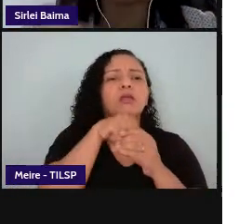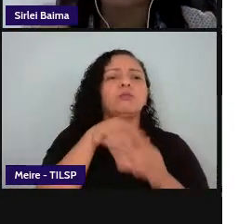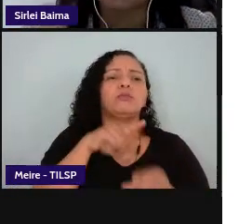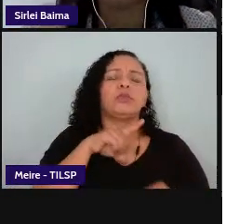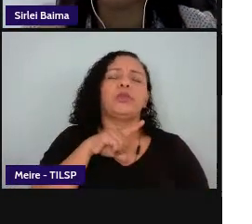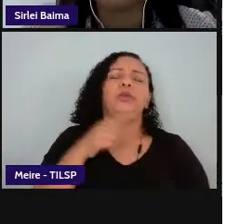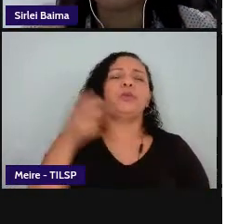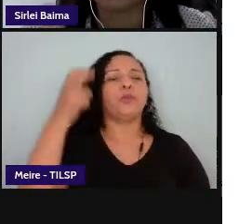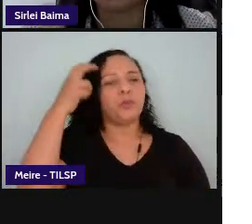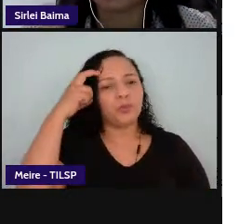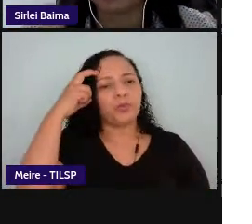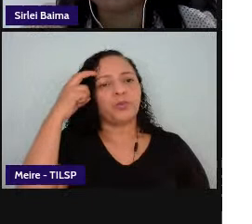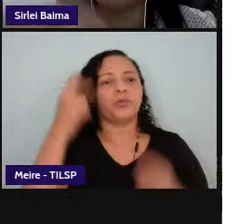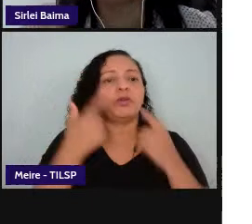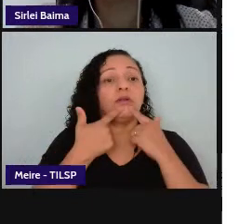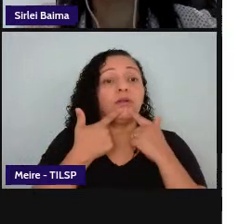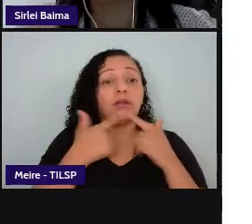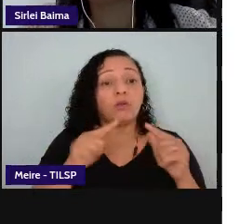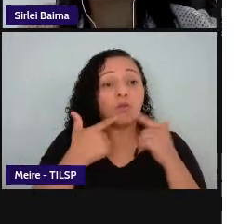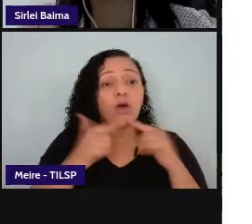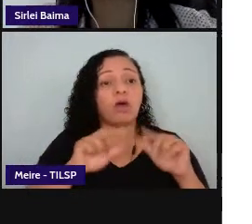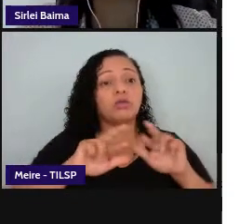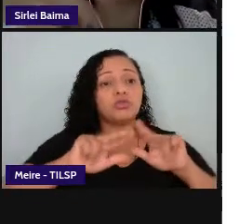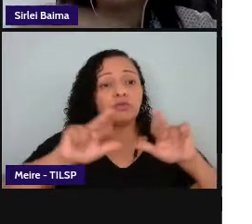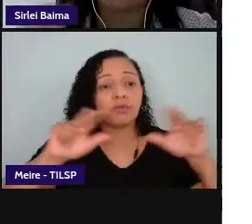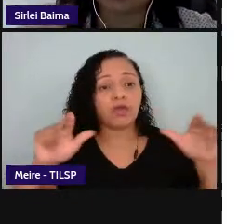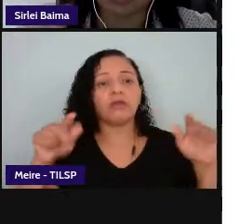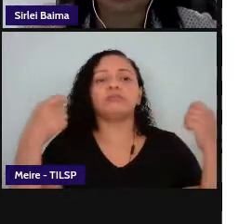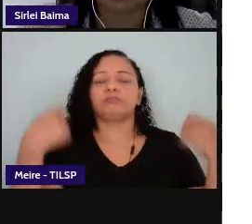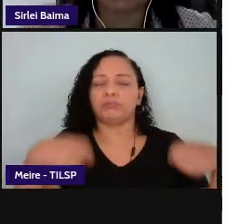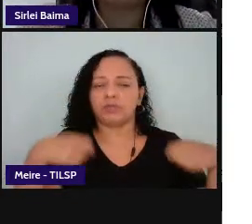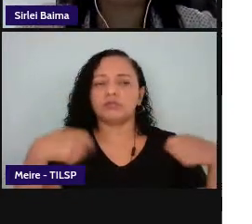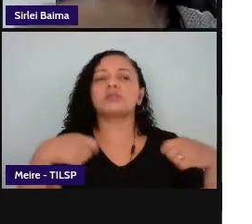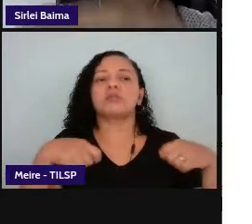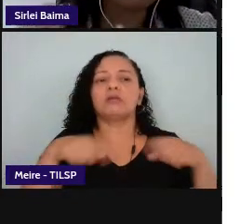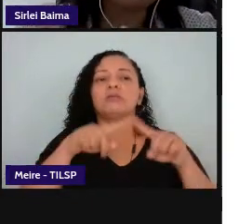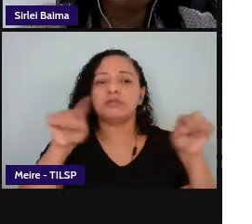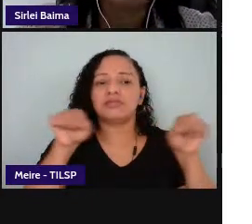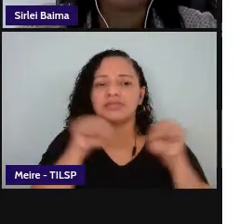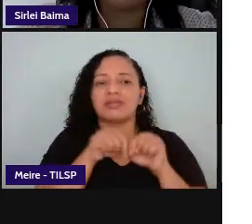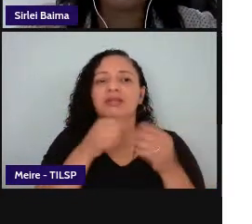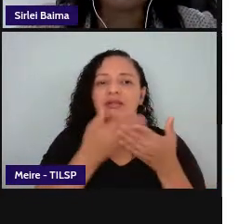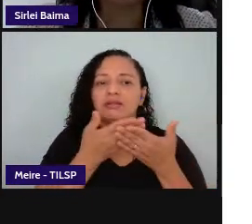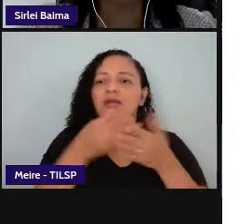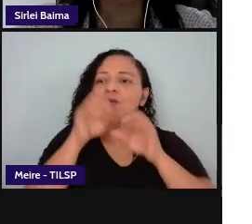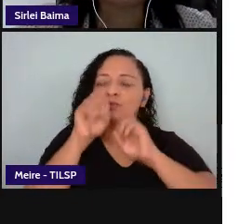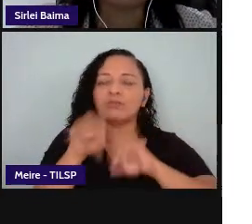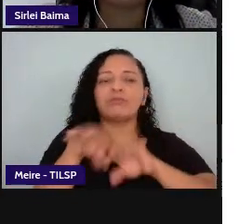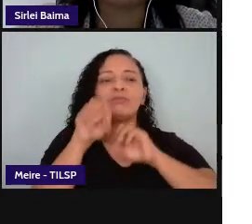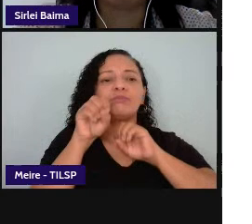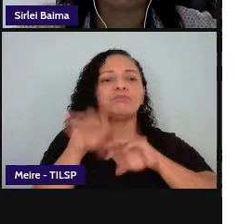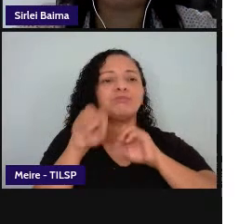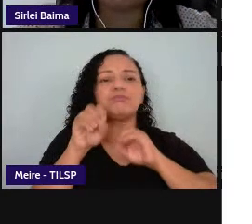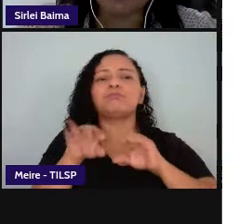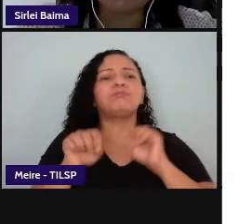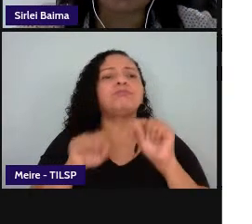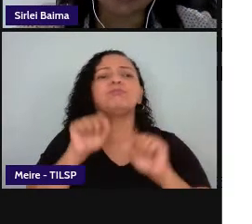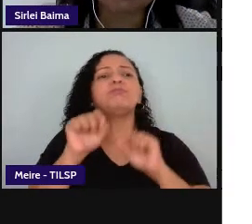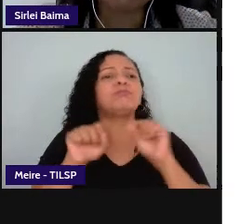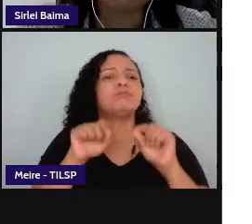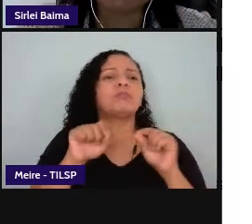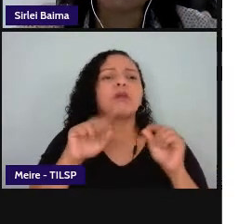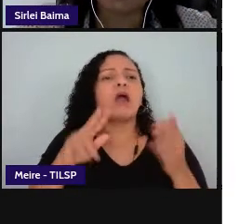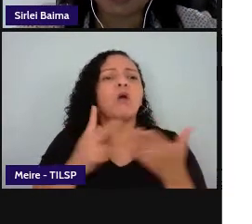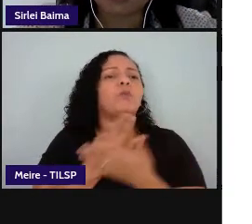que precisam estar no contexto de ensino que precisam ser ensinadas e que isso implica também isso